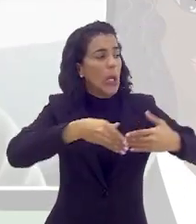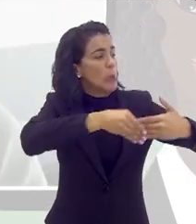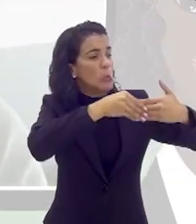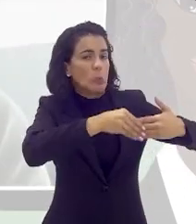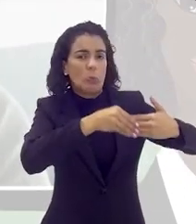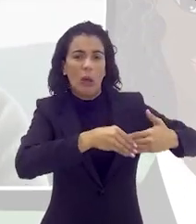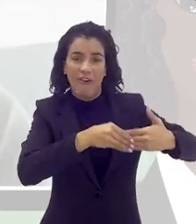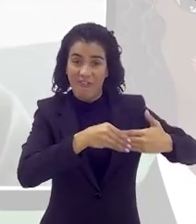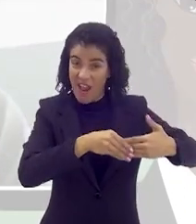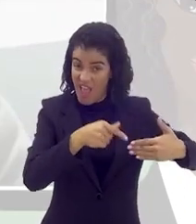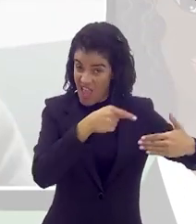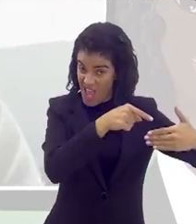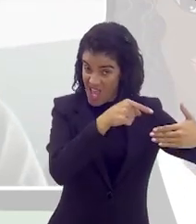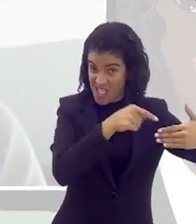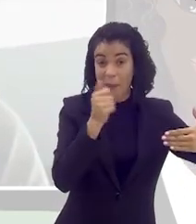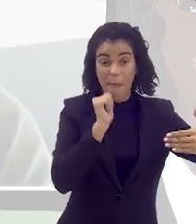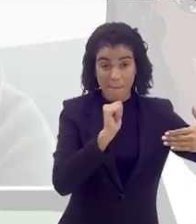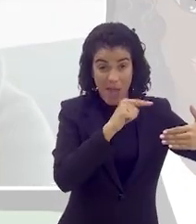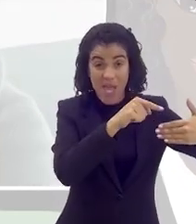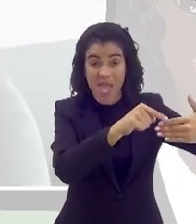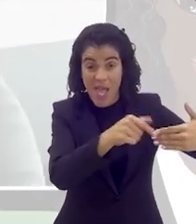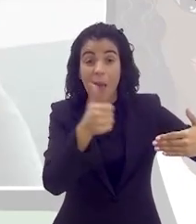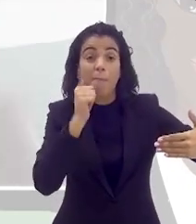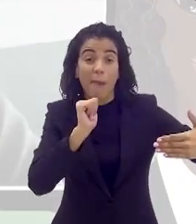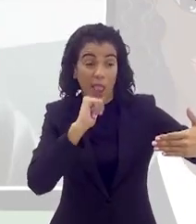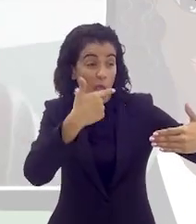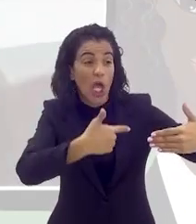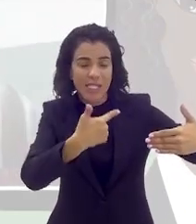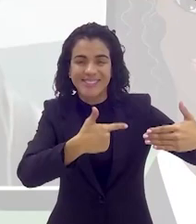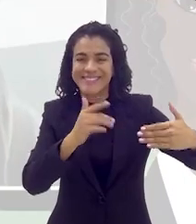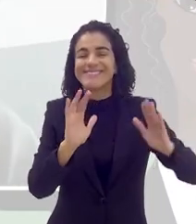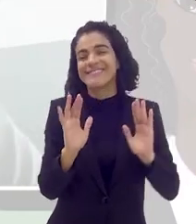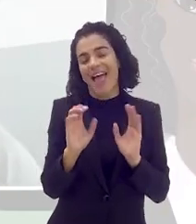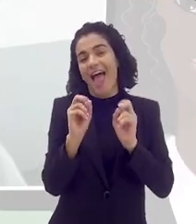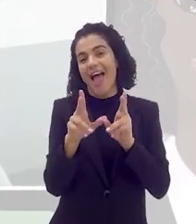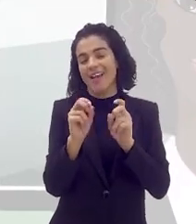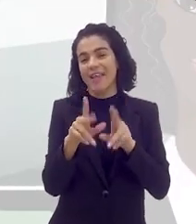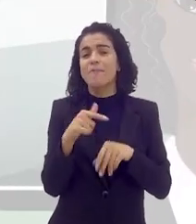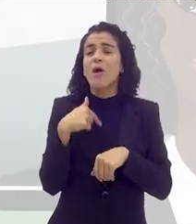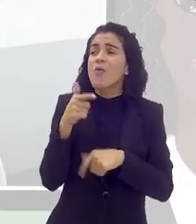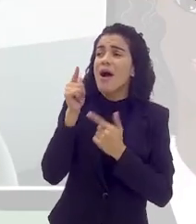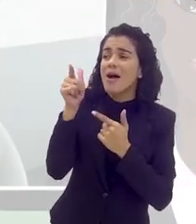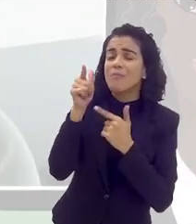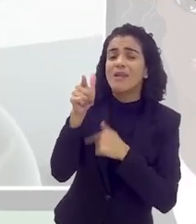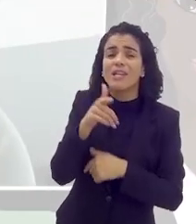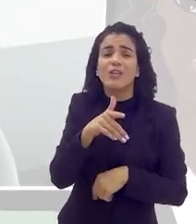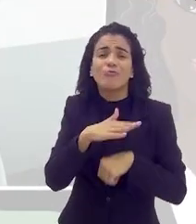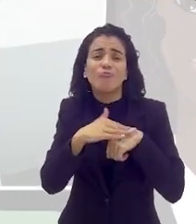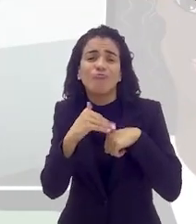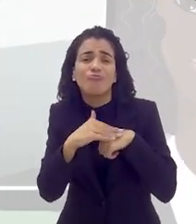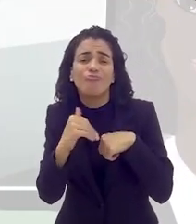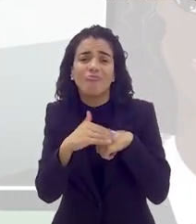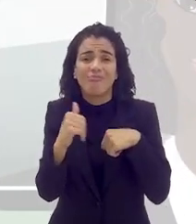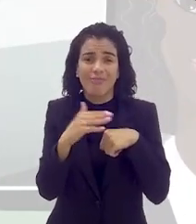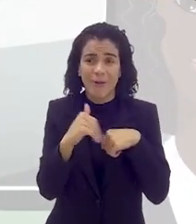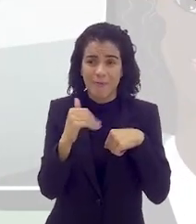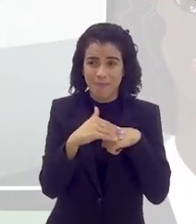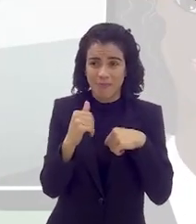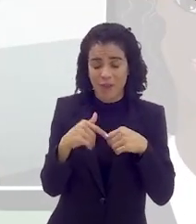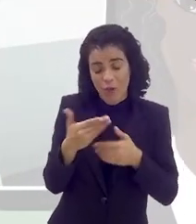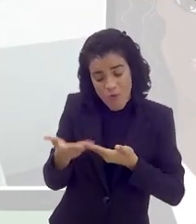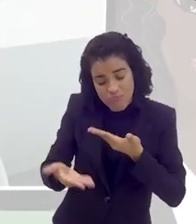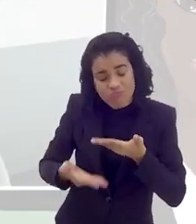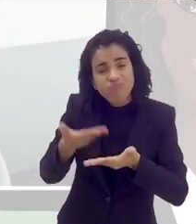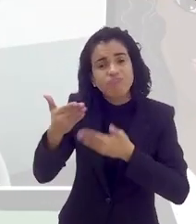tal, na hora que vai apresentar para os coleguinhas que fala, você é meu pai, é minha mãe, você é meu madrasta, então arruma um apelido carinhoso, jeito,